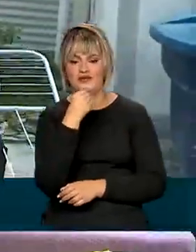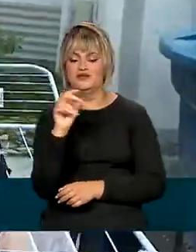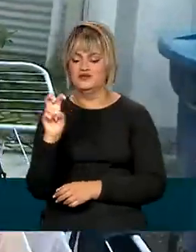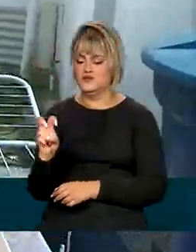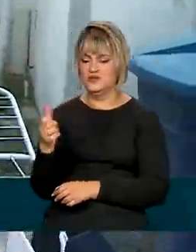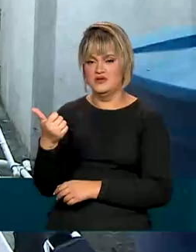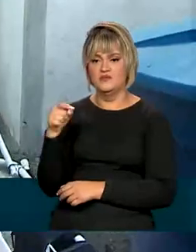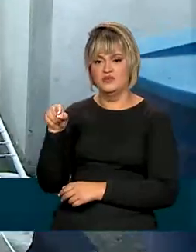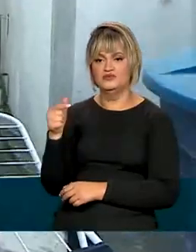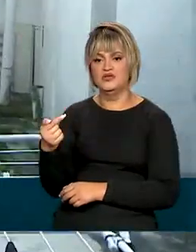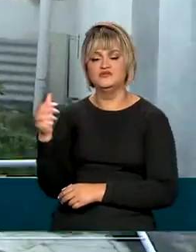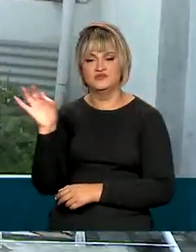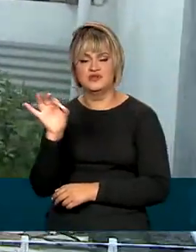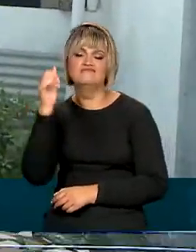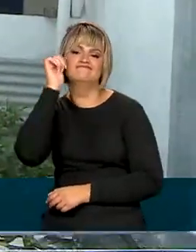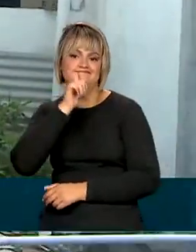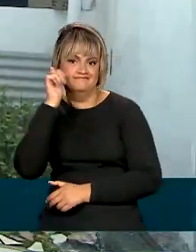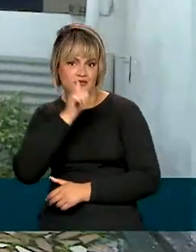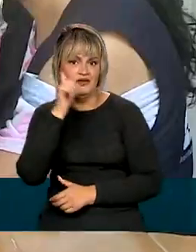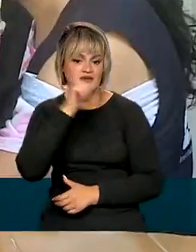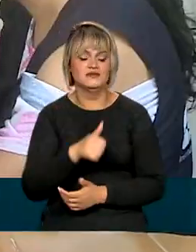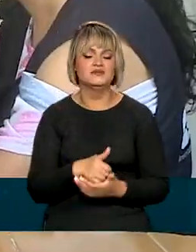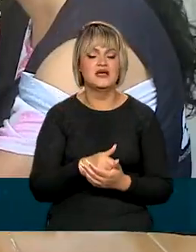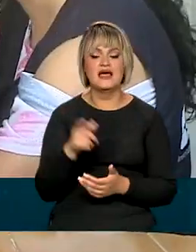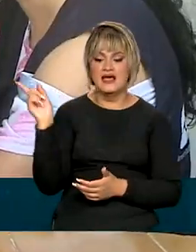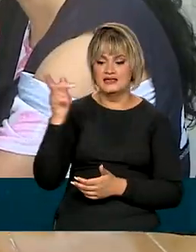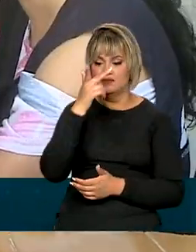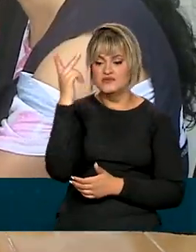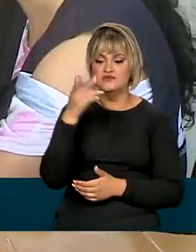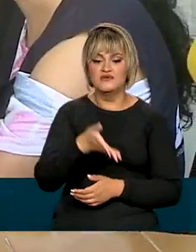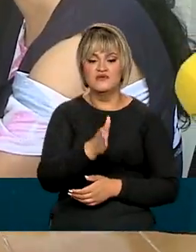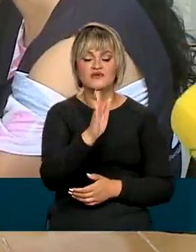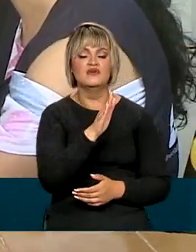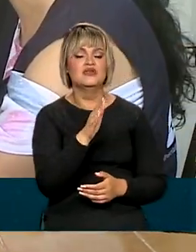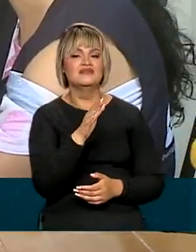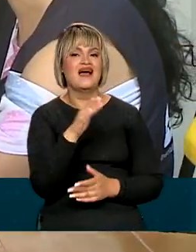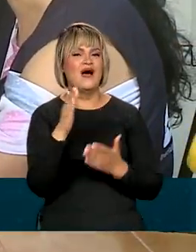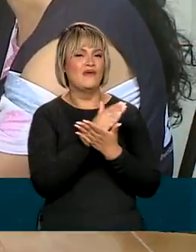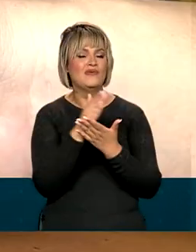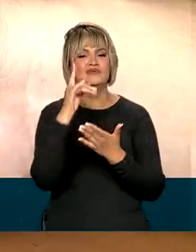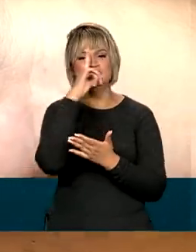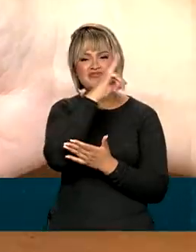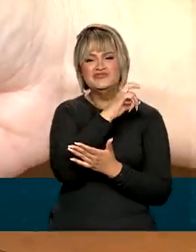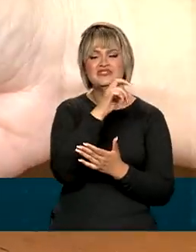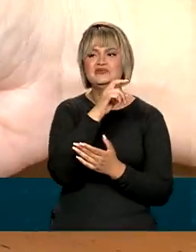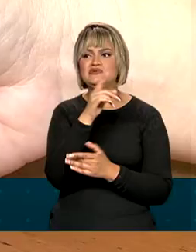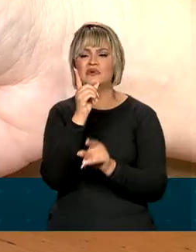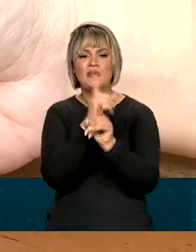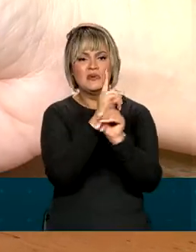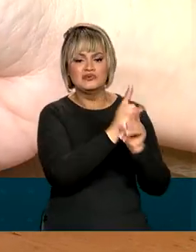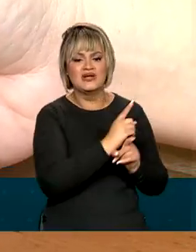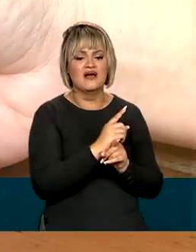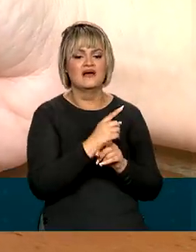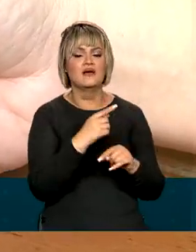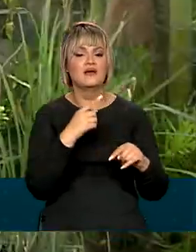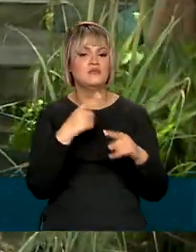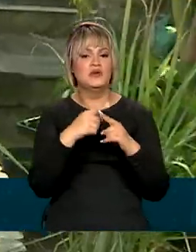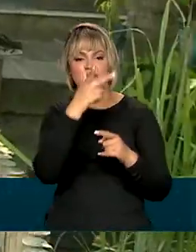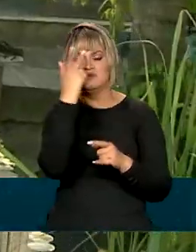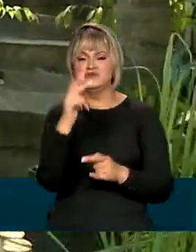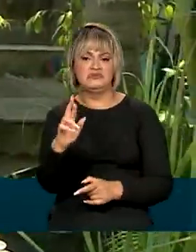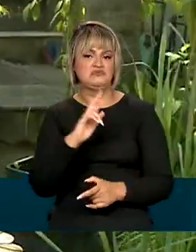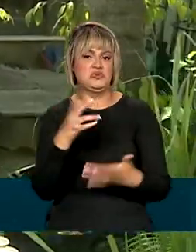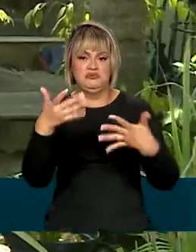,7% mulheres. Os recenseadores ainda estão encontrando dificuldades em alguns lugares, onde as pessoas se